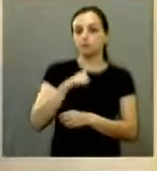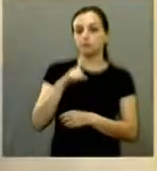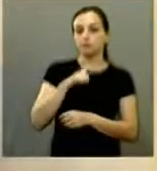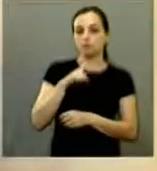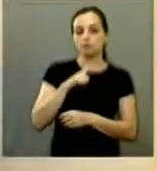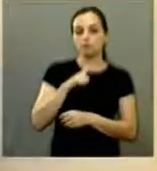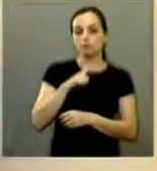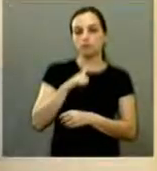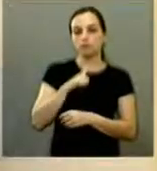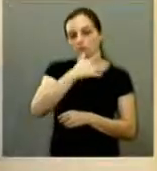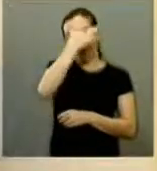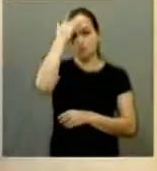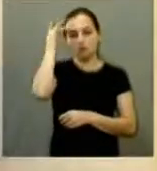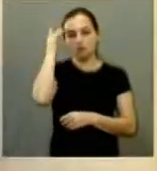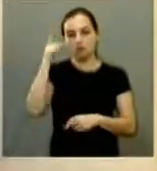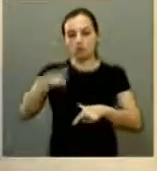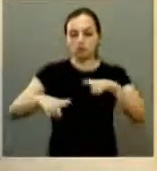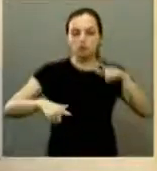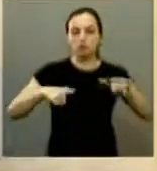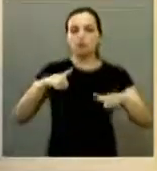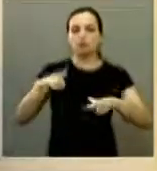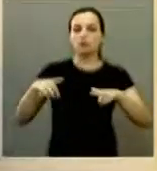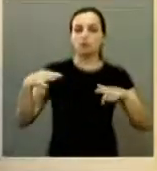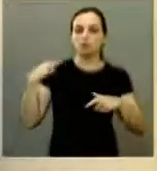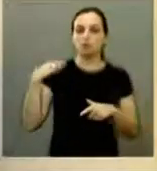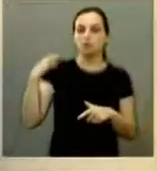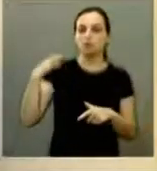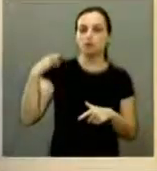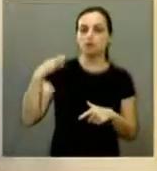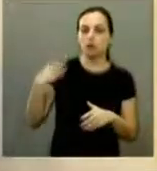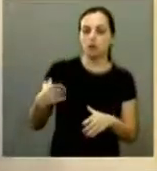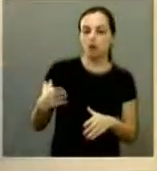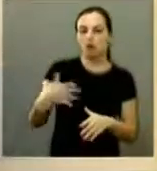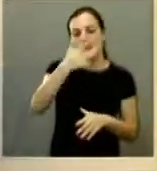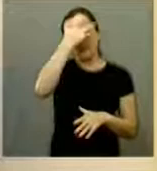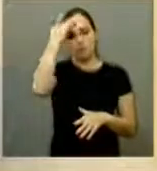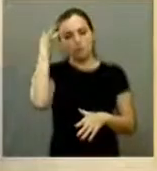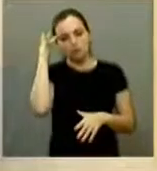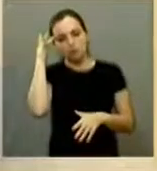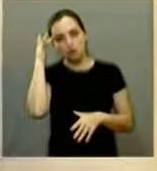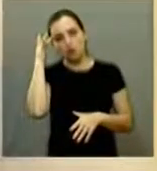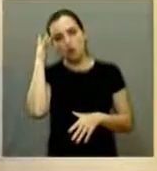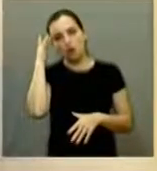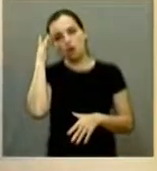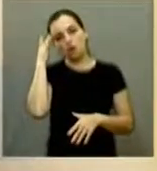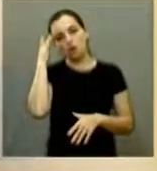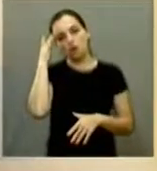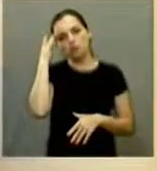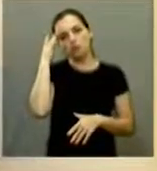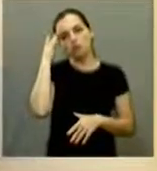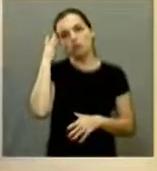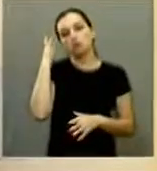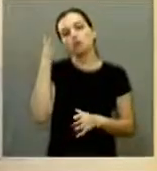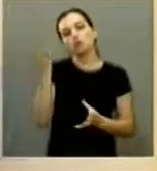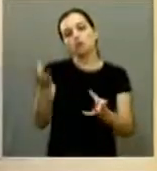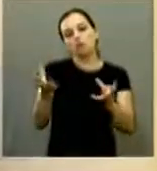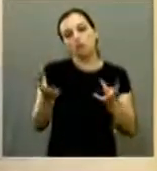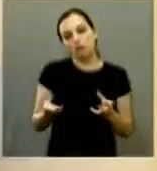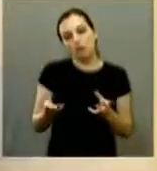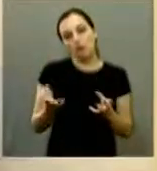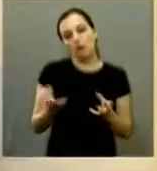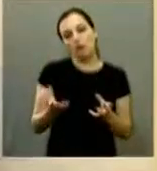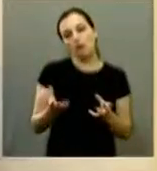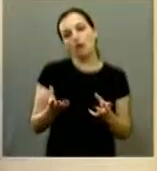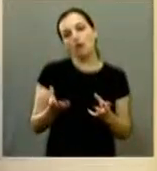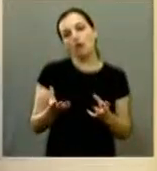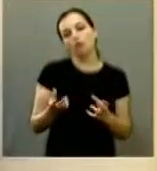pessoas que trabalham voluntárias que conseguiram pessoas que se dispusessem a ficar como fiéis depositário por